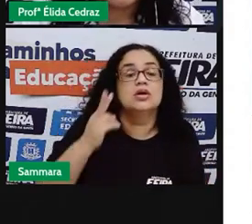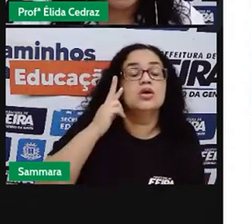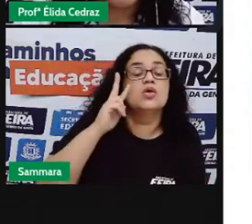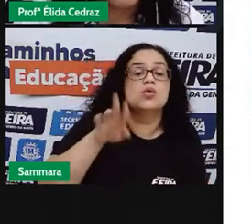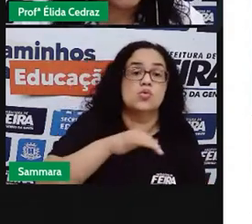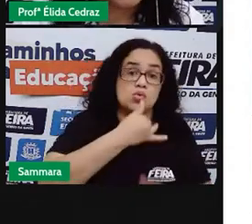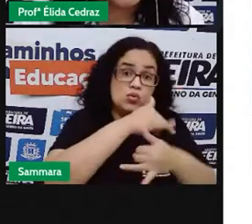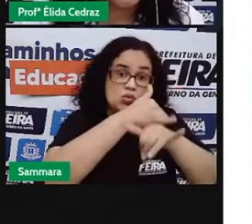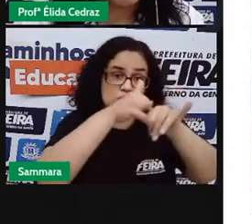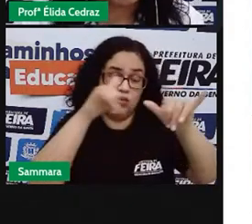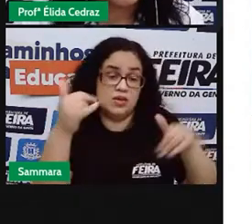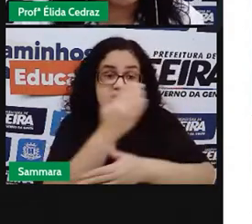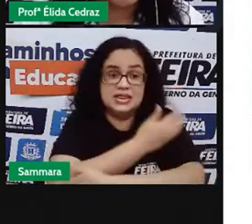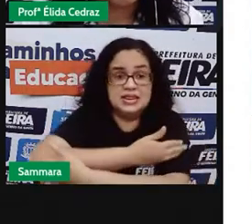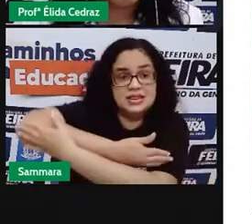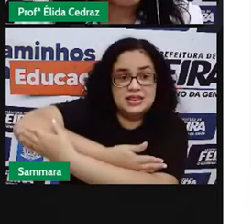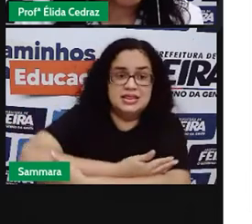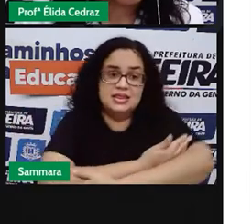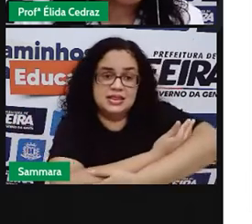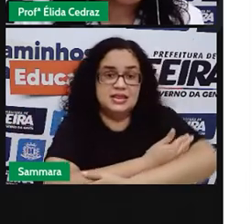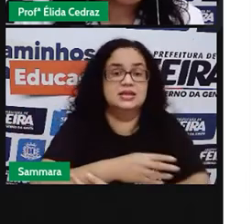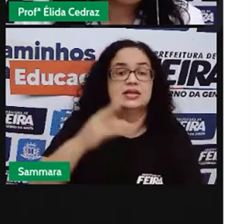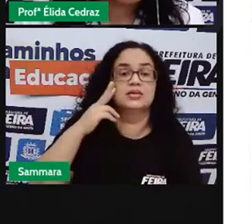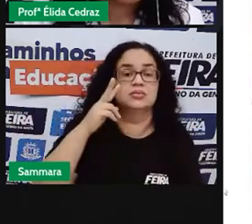esse comercial aqui de neném pra você ver.